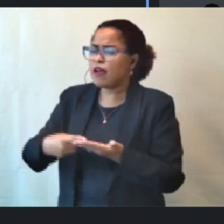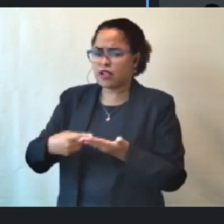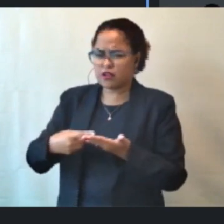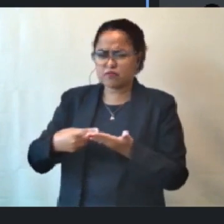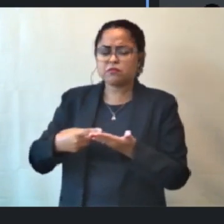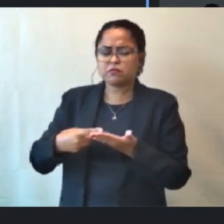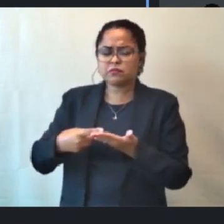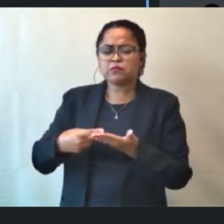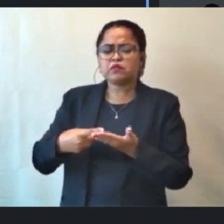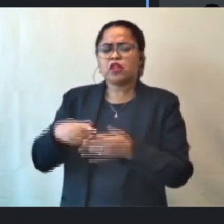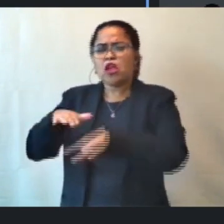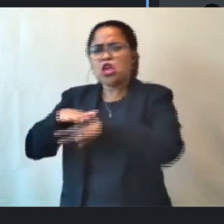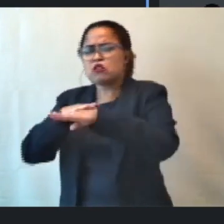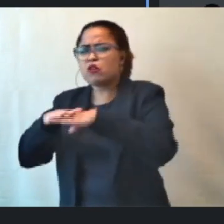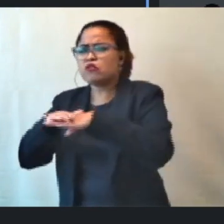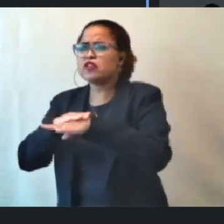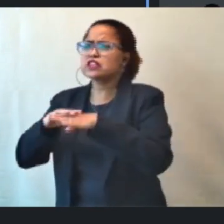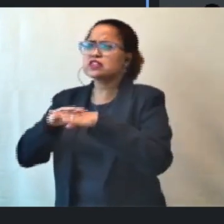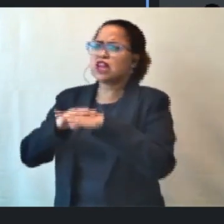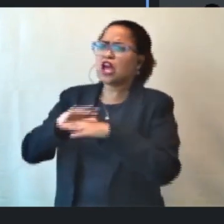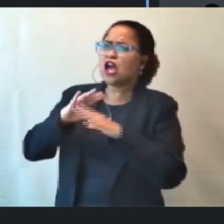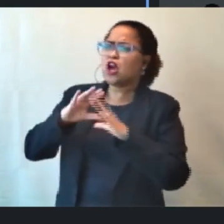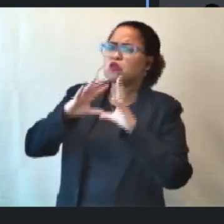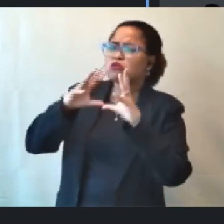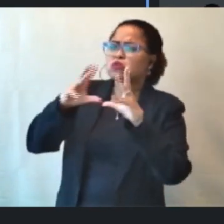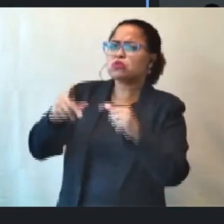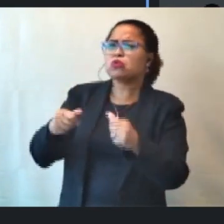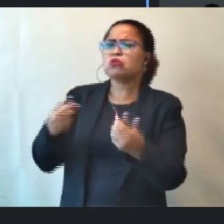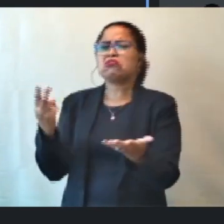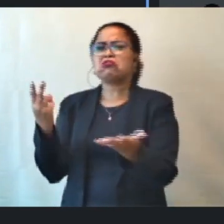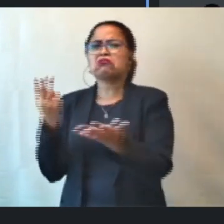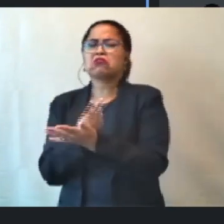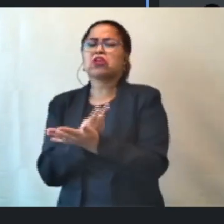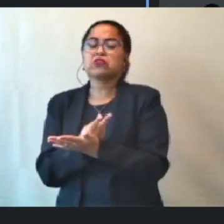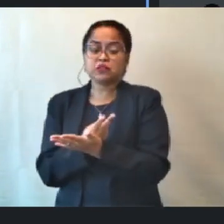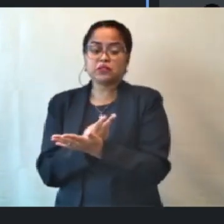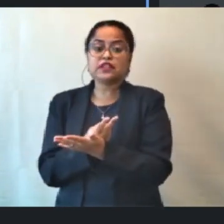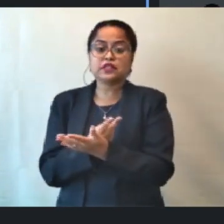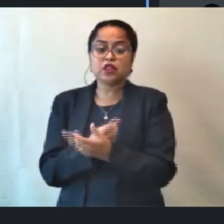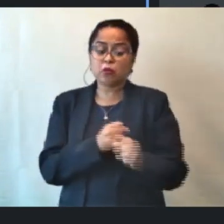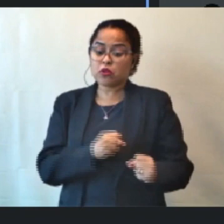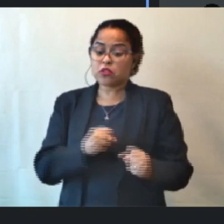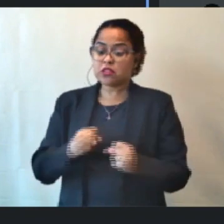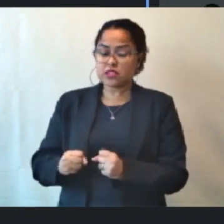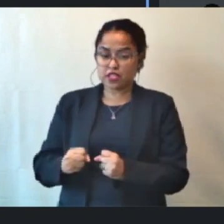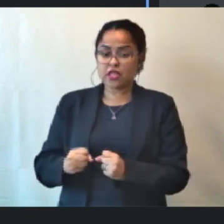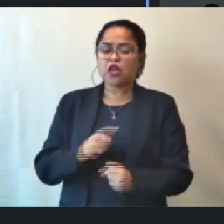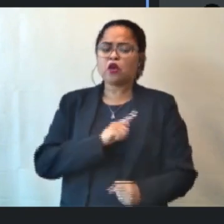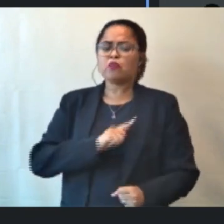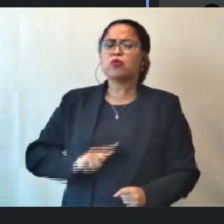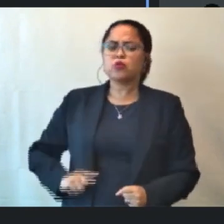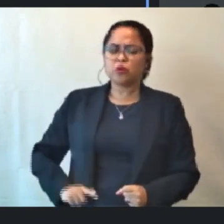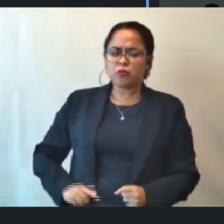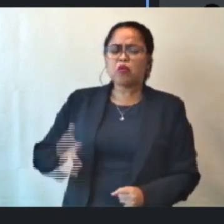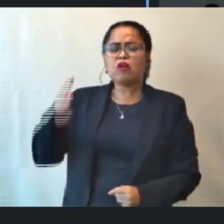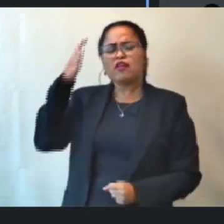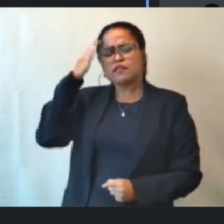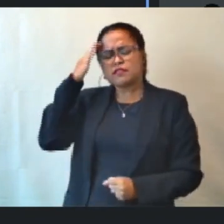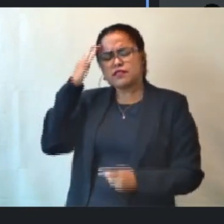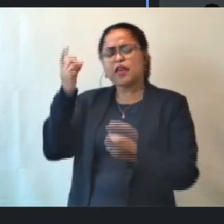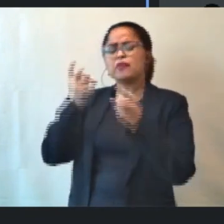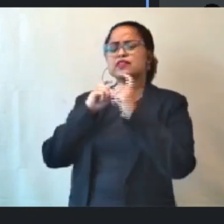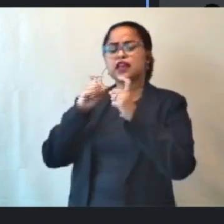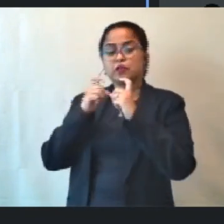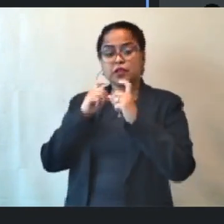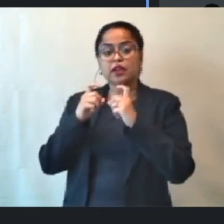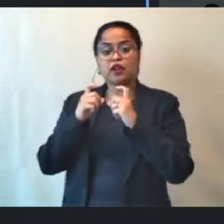par de todo o acontecimento. Obviamente, eu tenho certeza que o poder público está a par dessa reunião, já estão